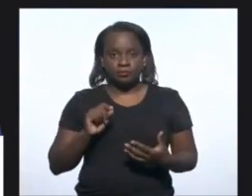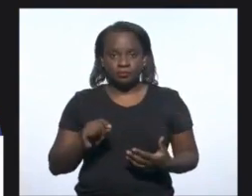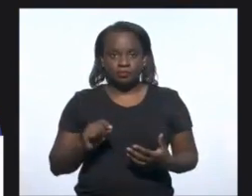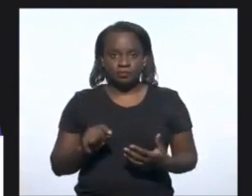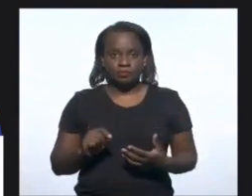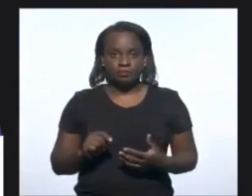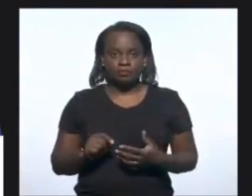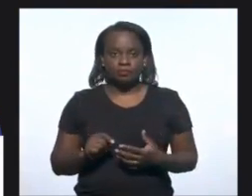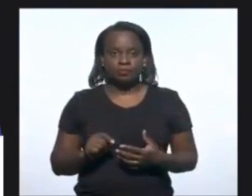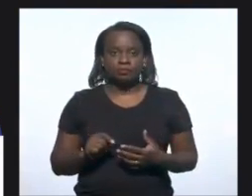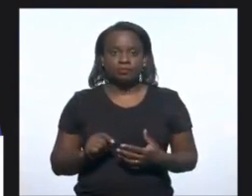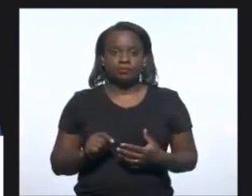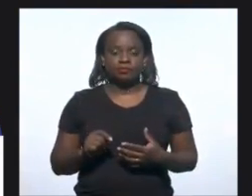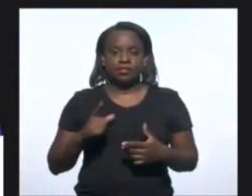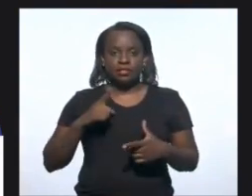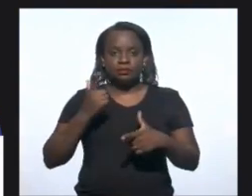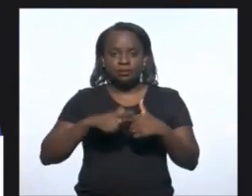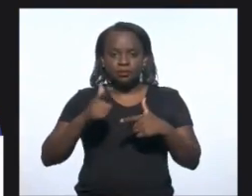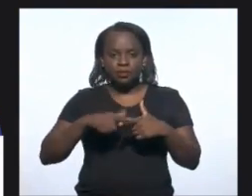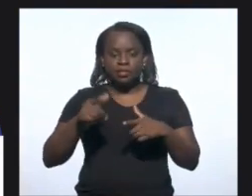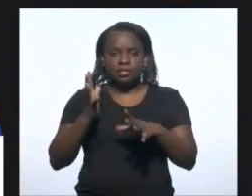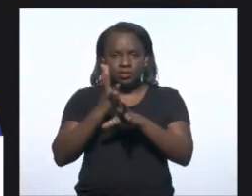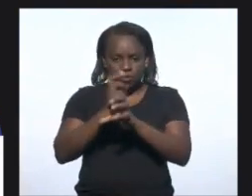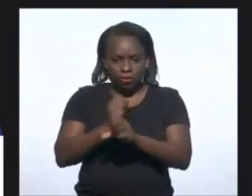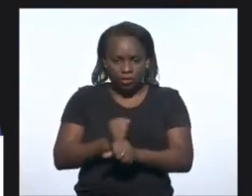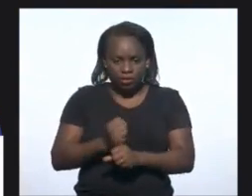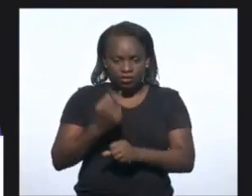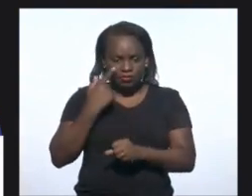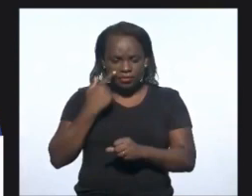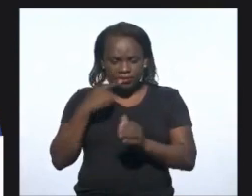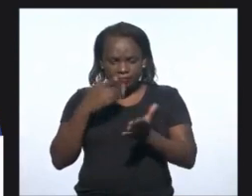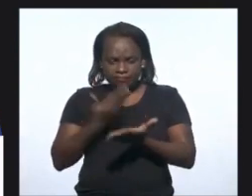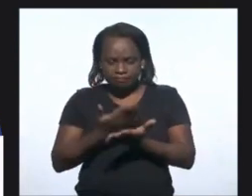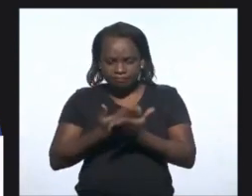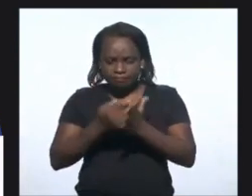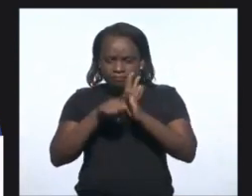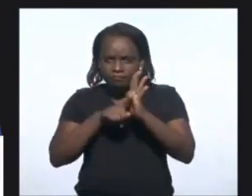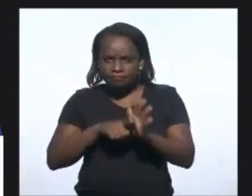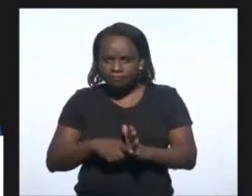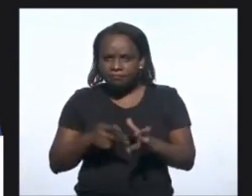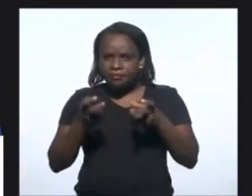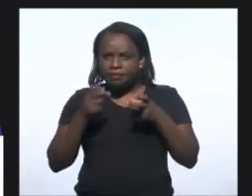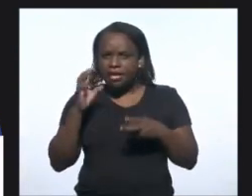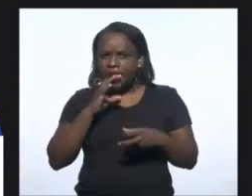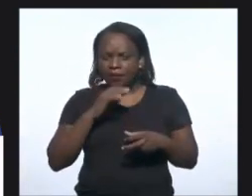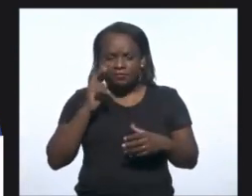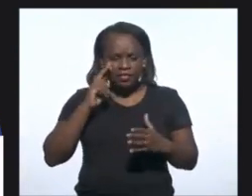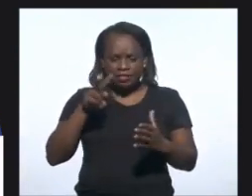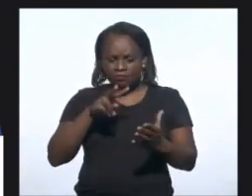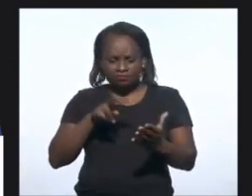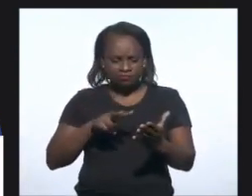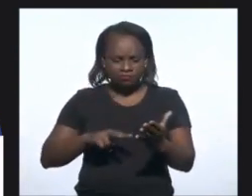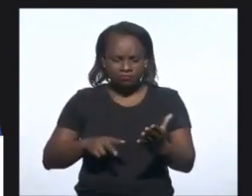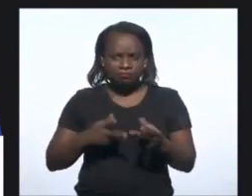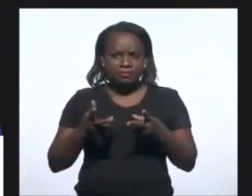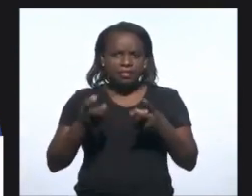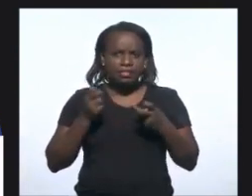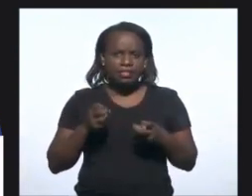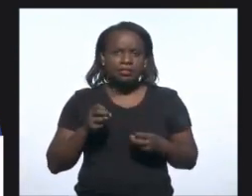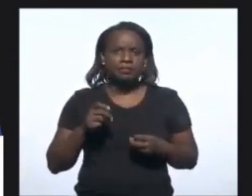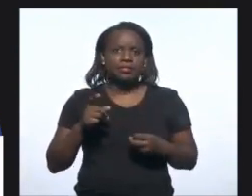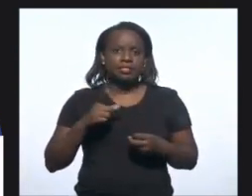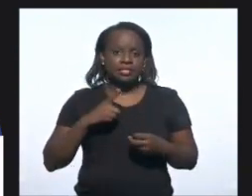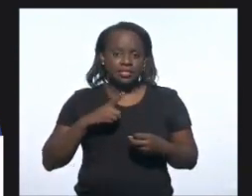nas questões das contas, a gente percebendo aqui rapidamente, numa leitura muito superficial, a gente percebe